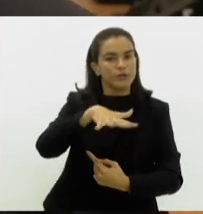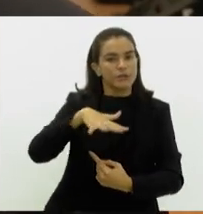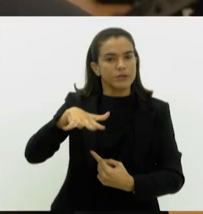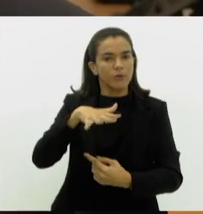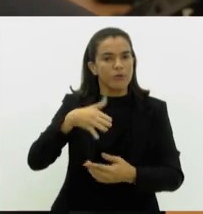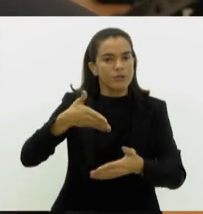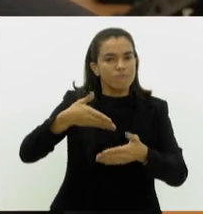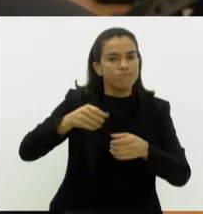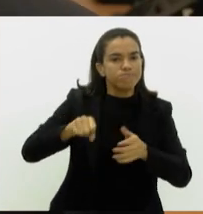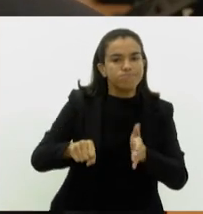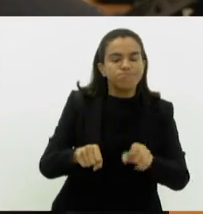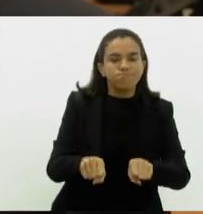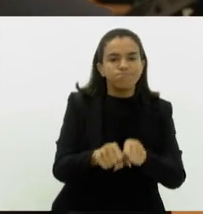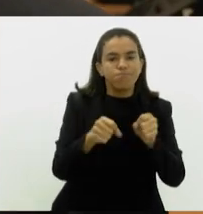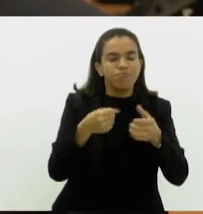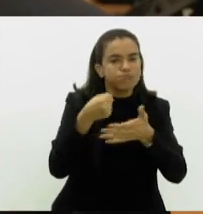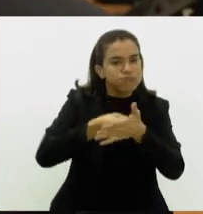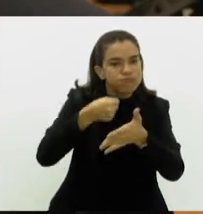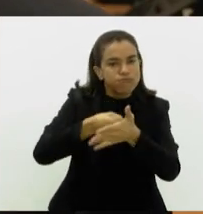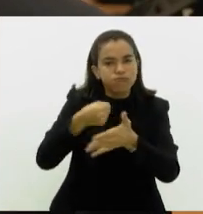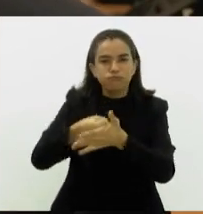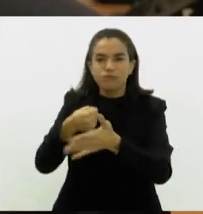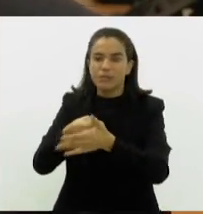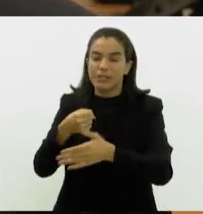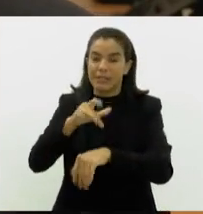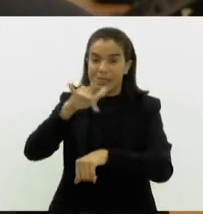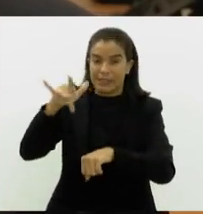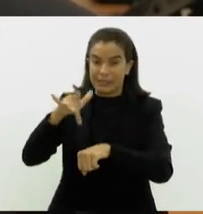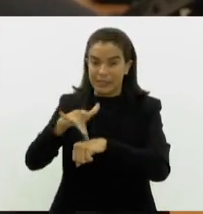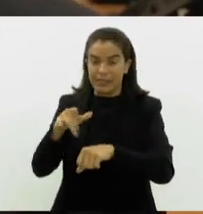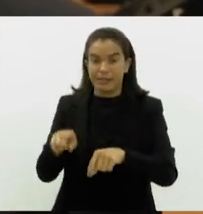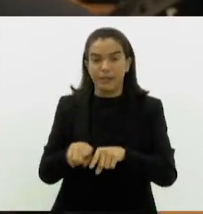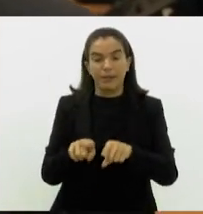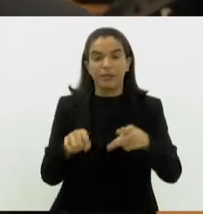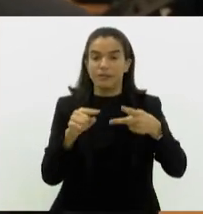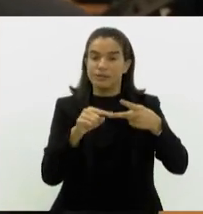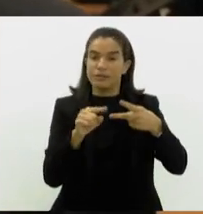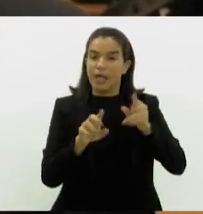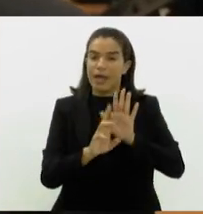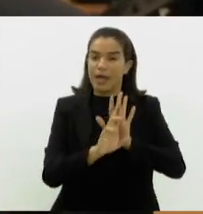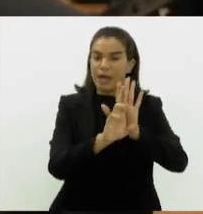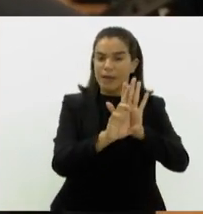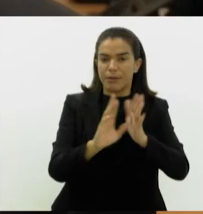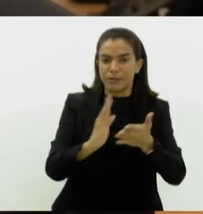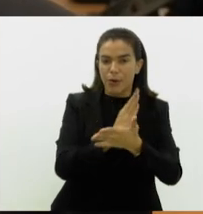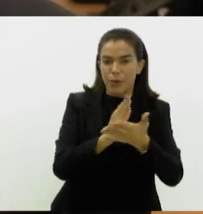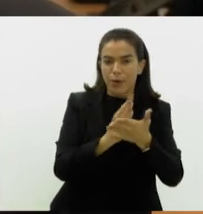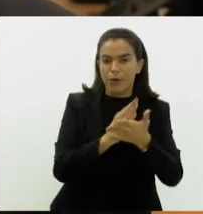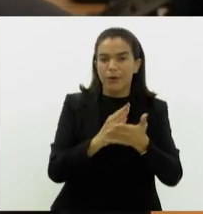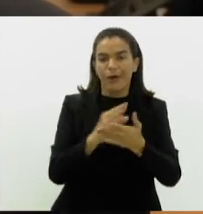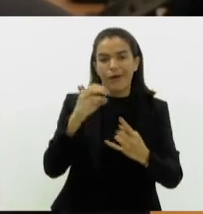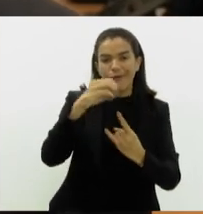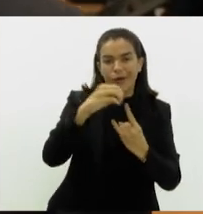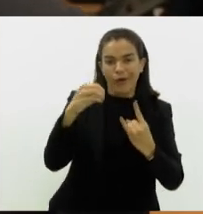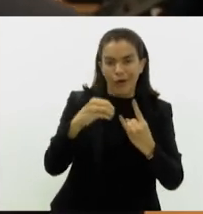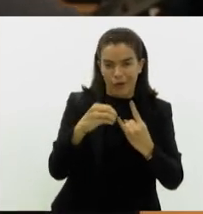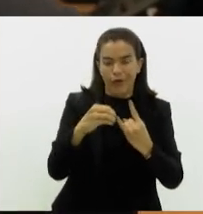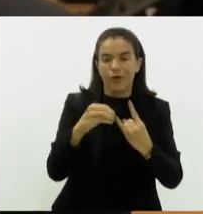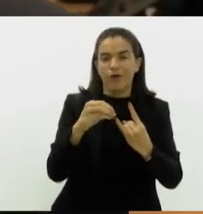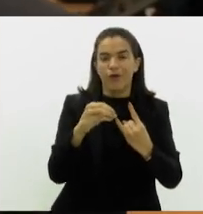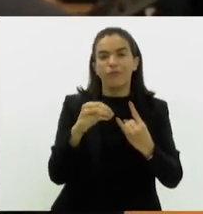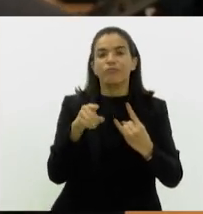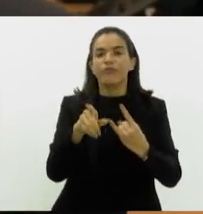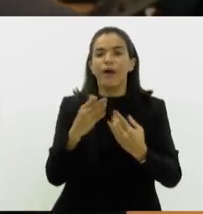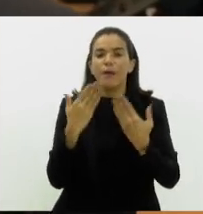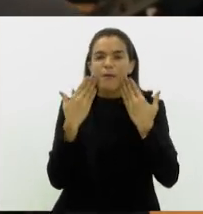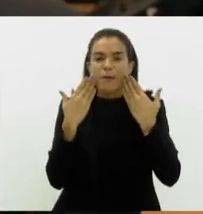enfrentamento da epidemia de dengue e, numa segunda parte, a gente vai ter representantes de algumas instituições de pesquisa, como a Fiocruz, que vão